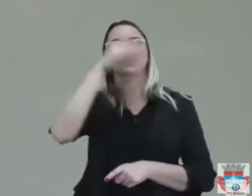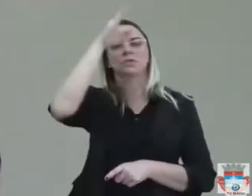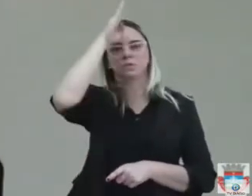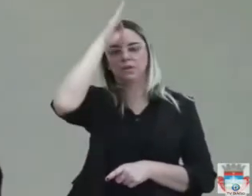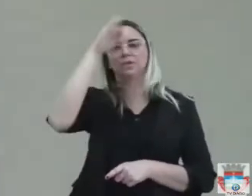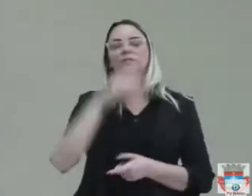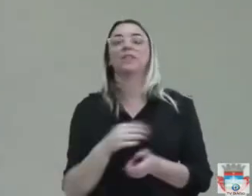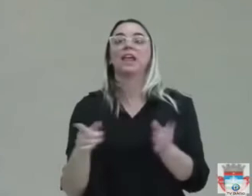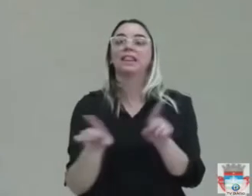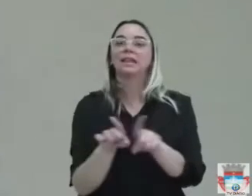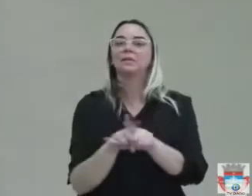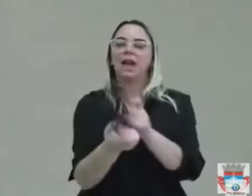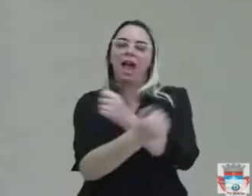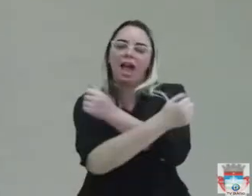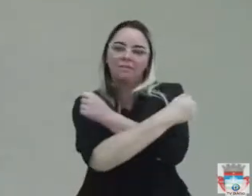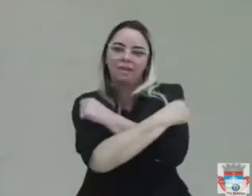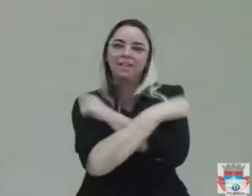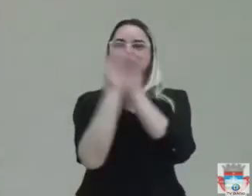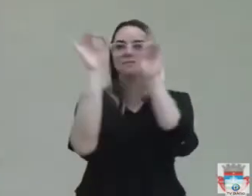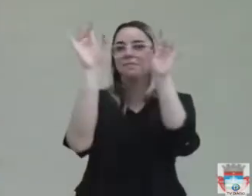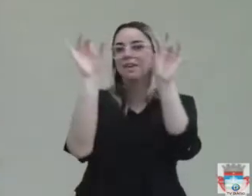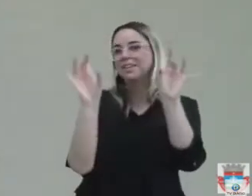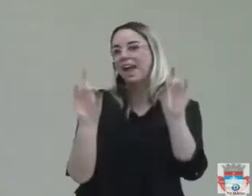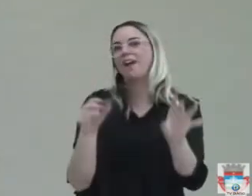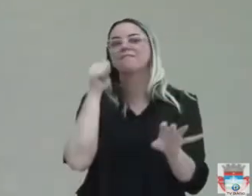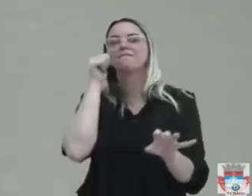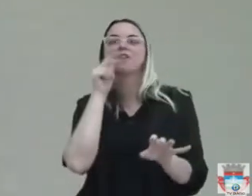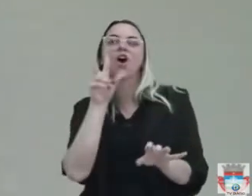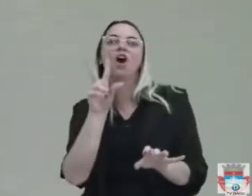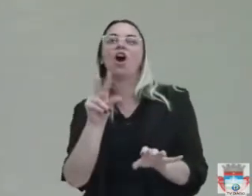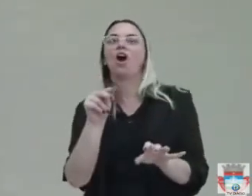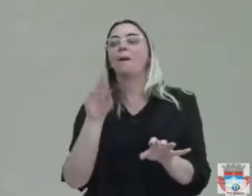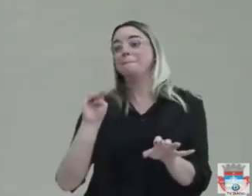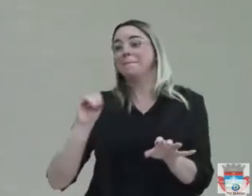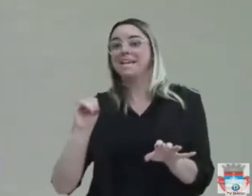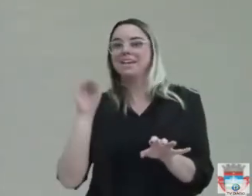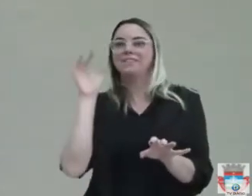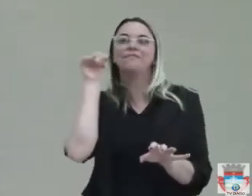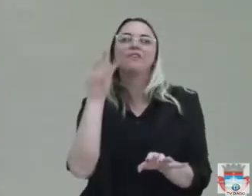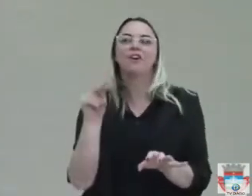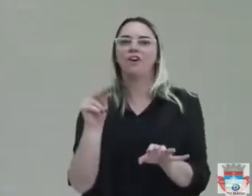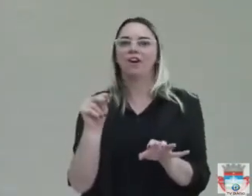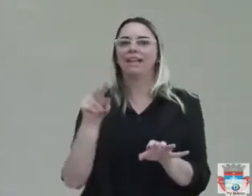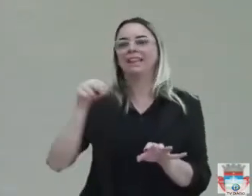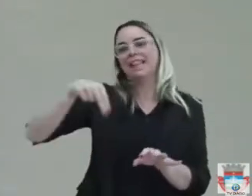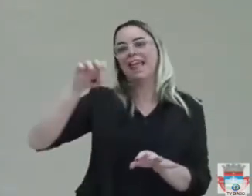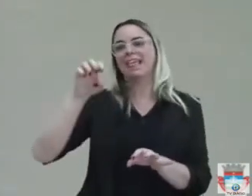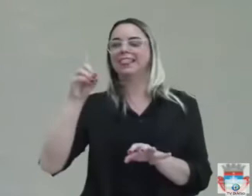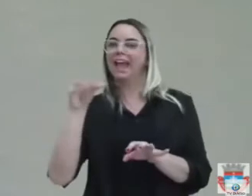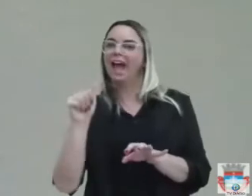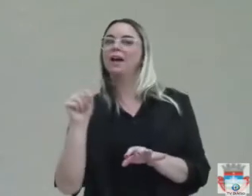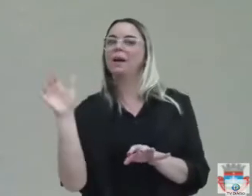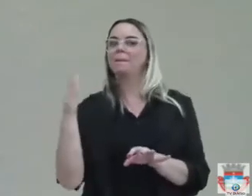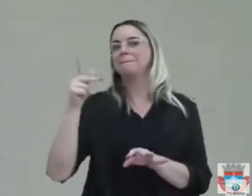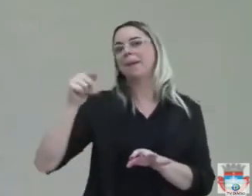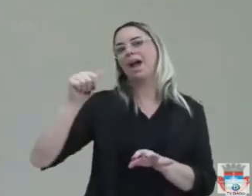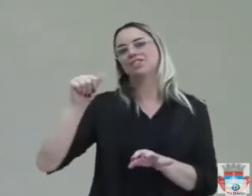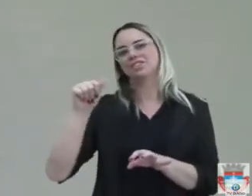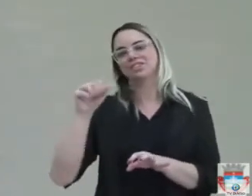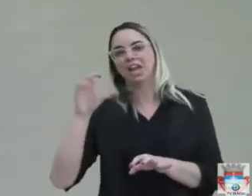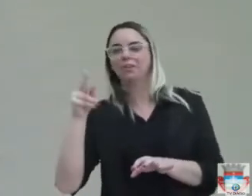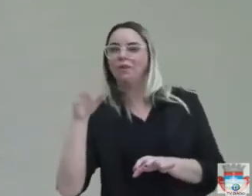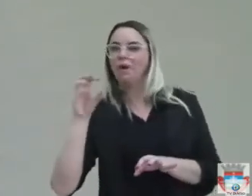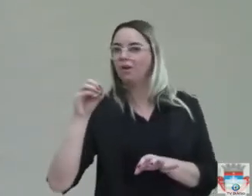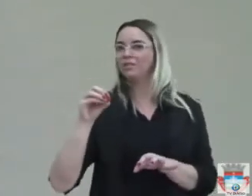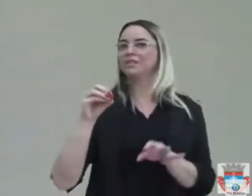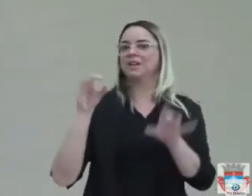e um abraço especial a nossa vó bisavó do meu neto Dona Leda Pacheco aquela mulher especial que mora